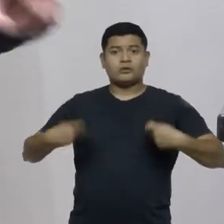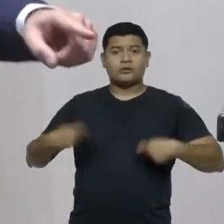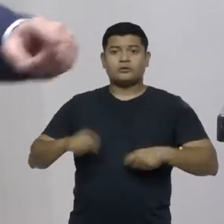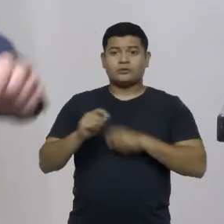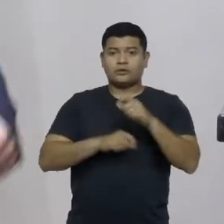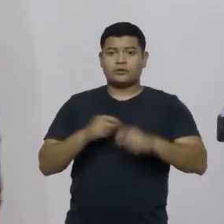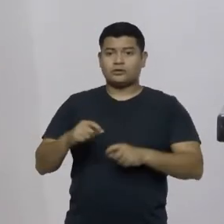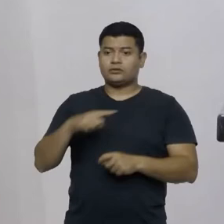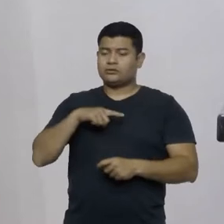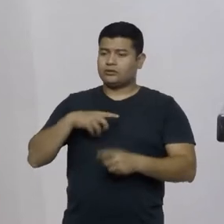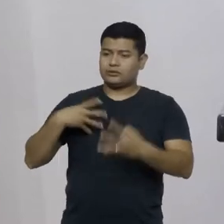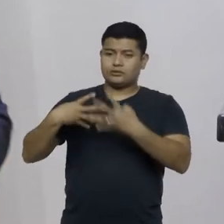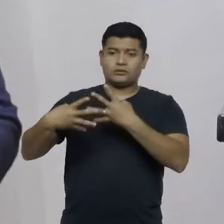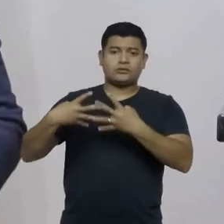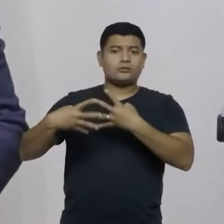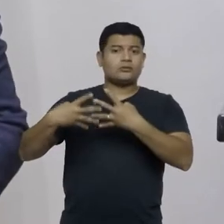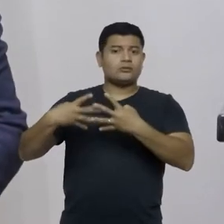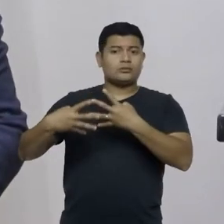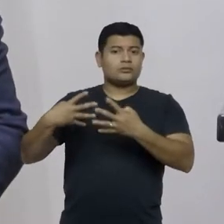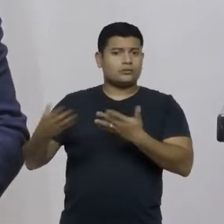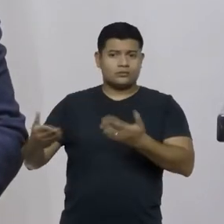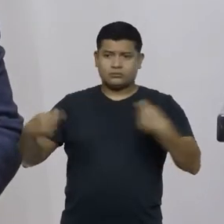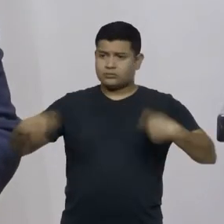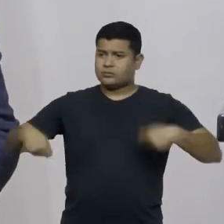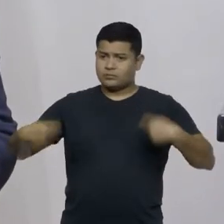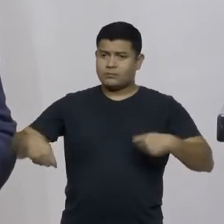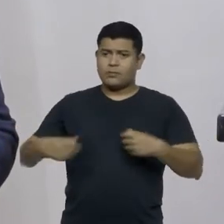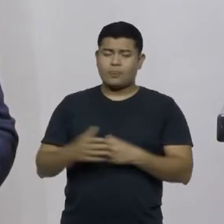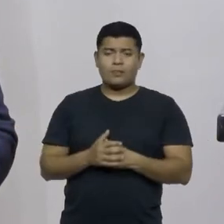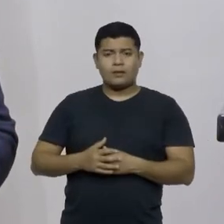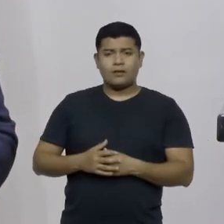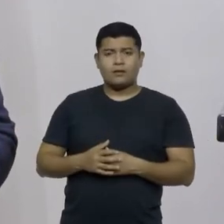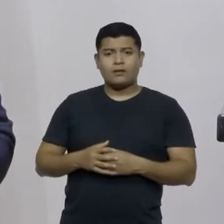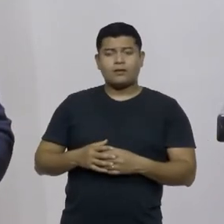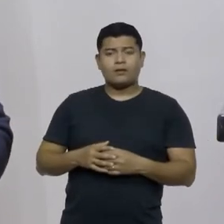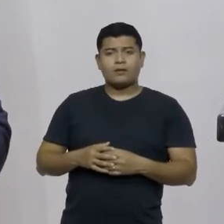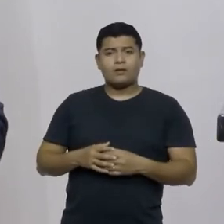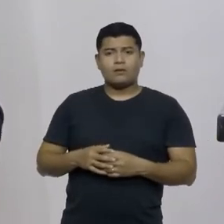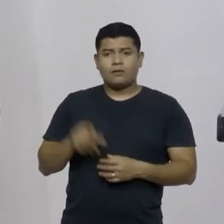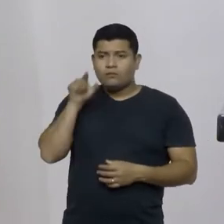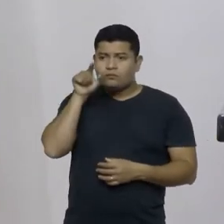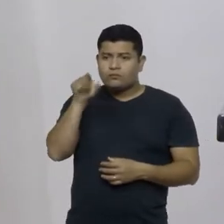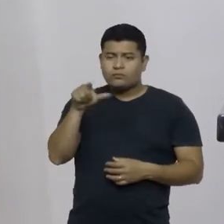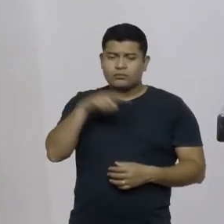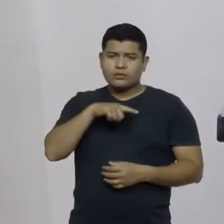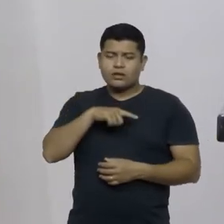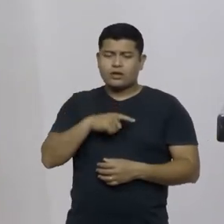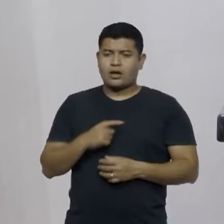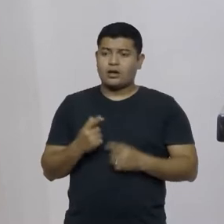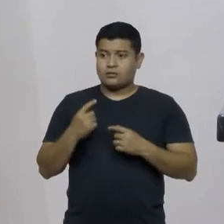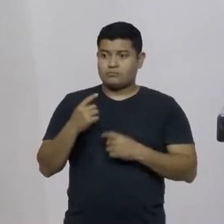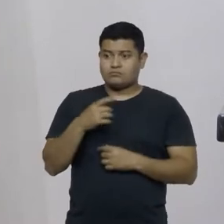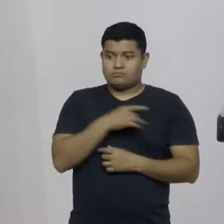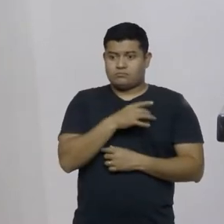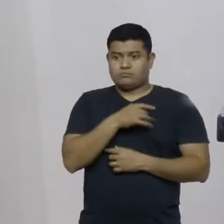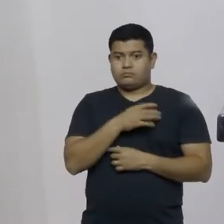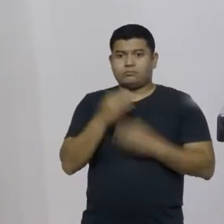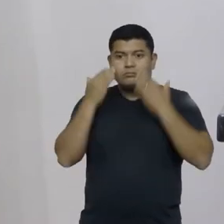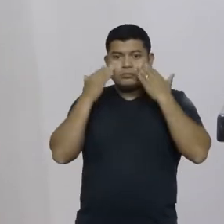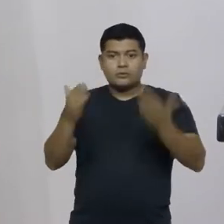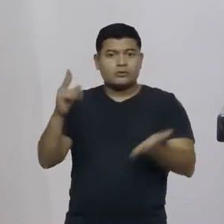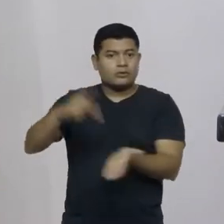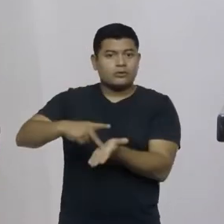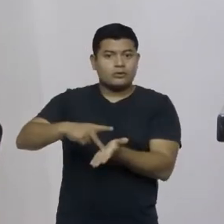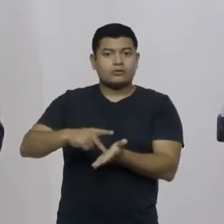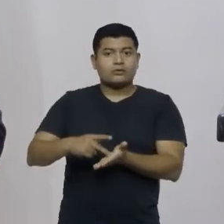transparência? Se você combate a corrupção, por que você tem medo de mostrar a verdade? Por que você